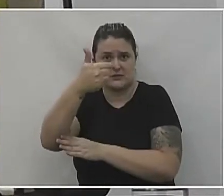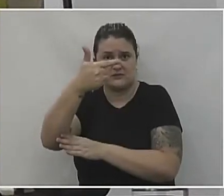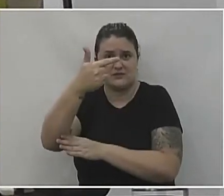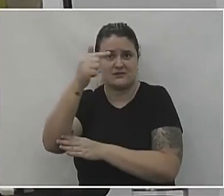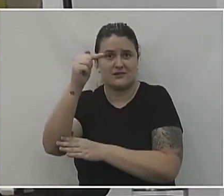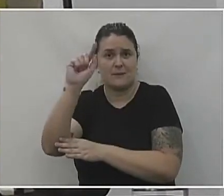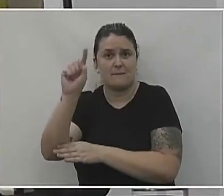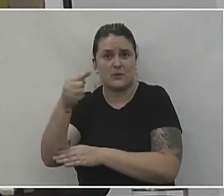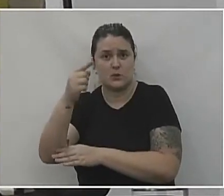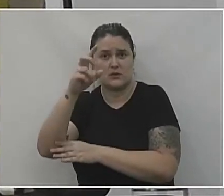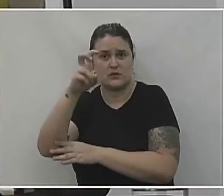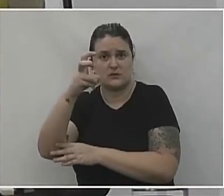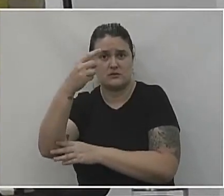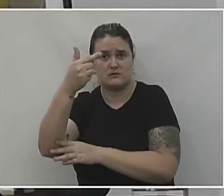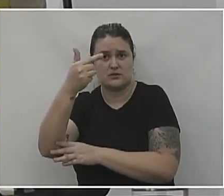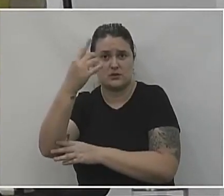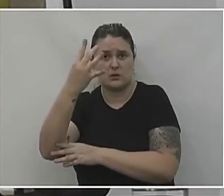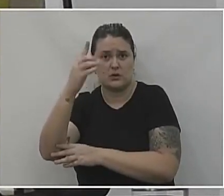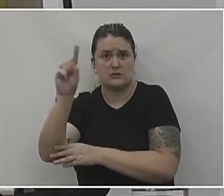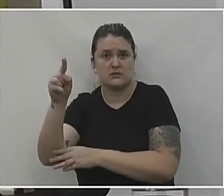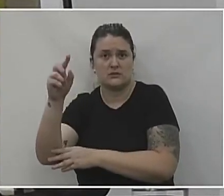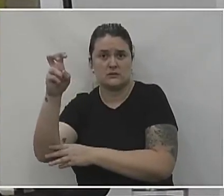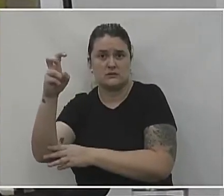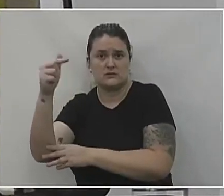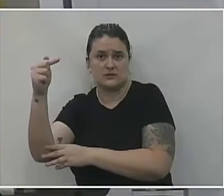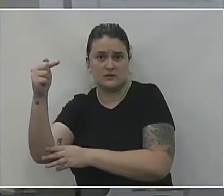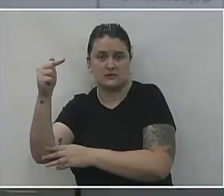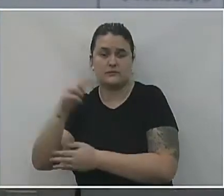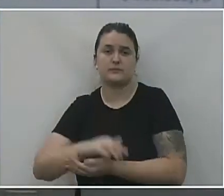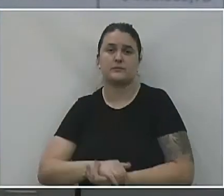.524,57.